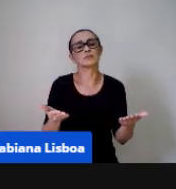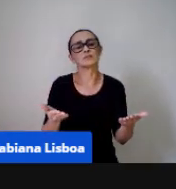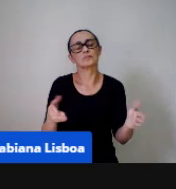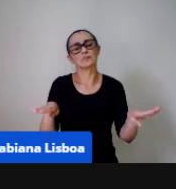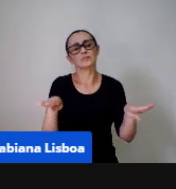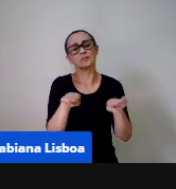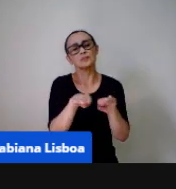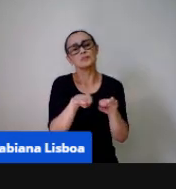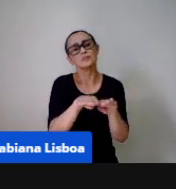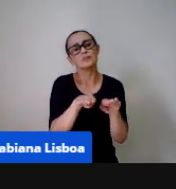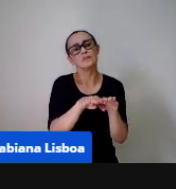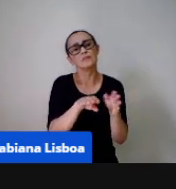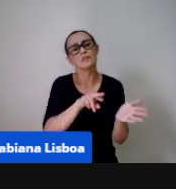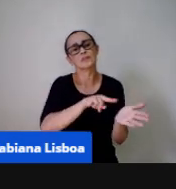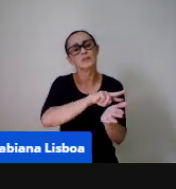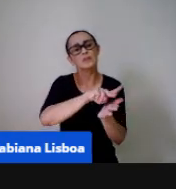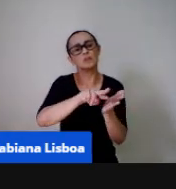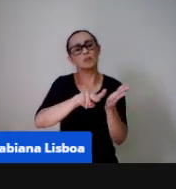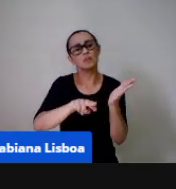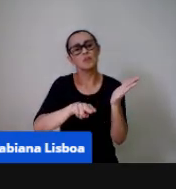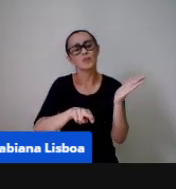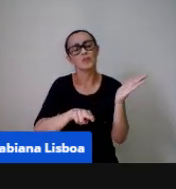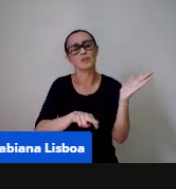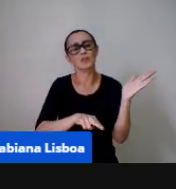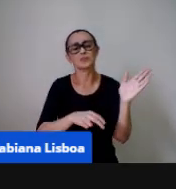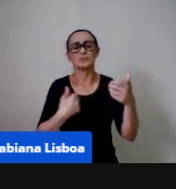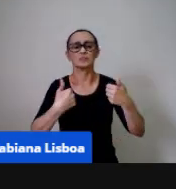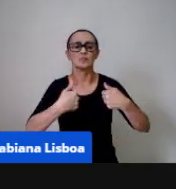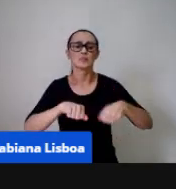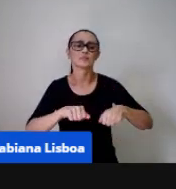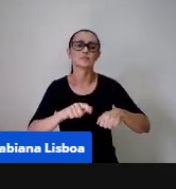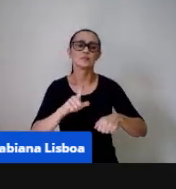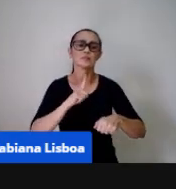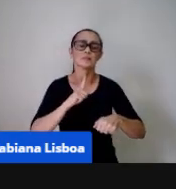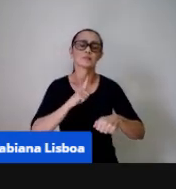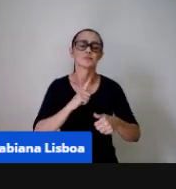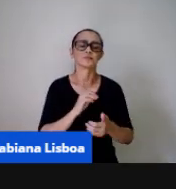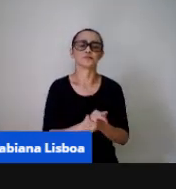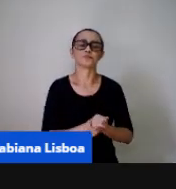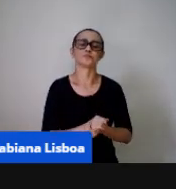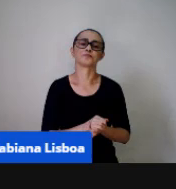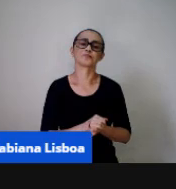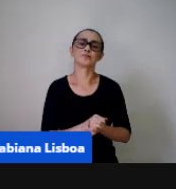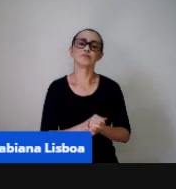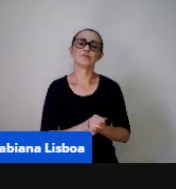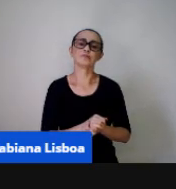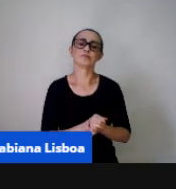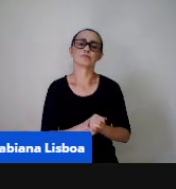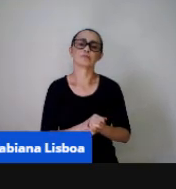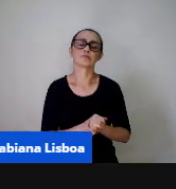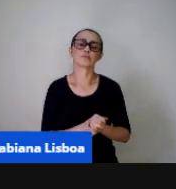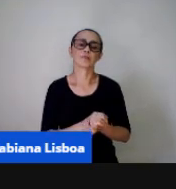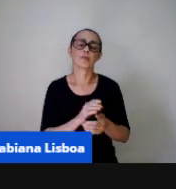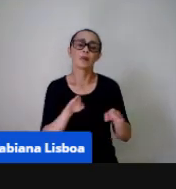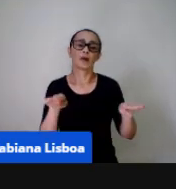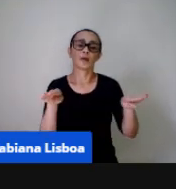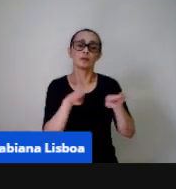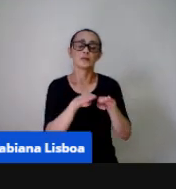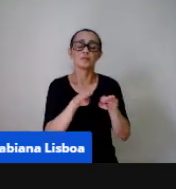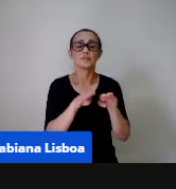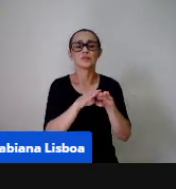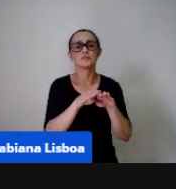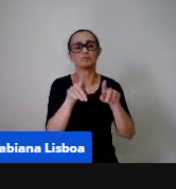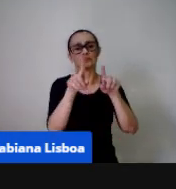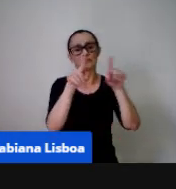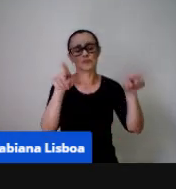dos outros campos de experiência que isso pode abordar também ali do lado a gente tem a dobradura a dobradura também é uma situação muito